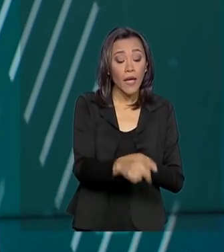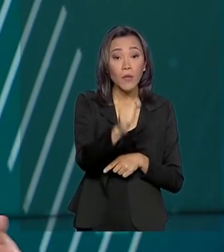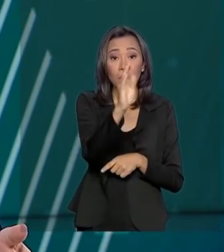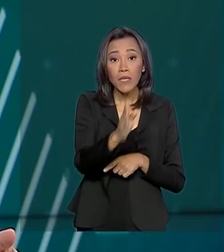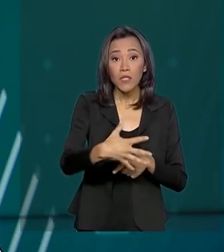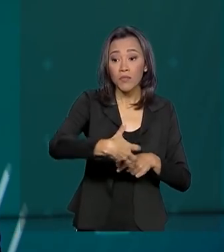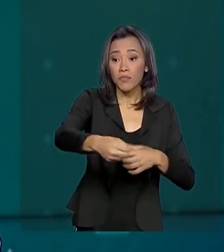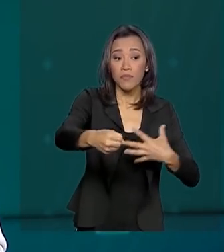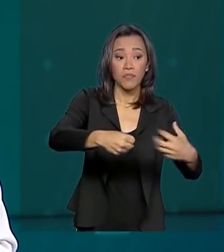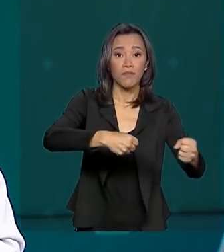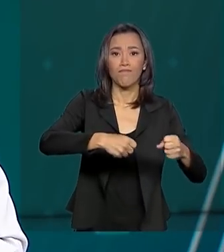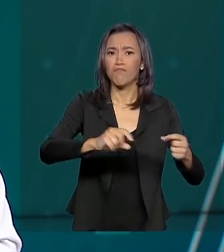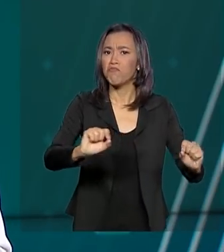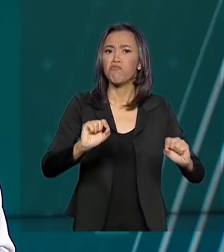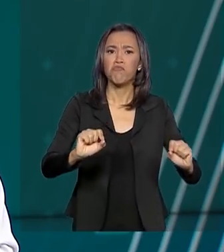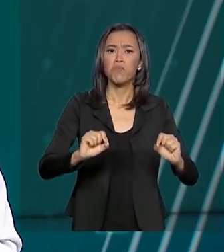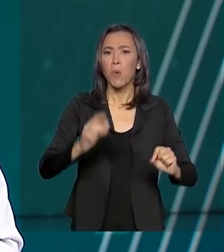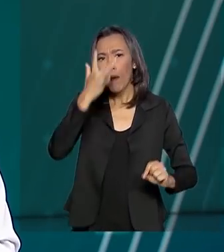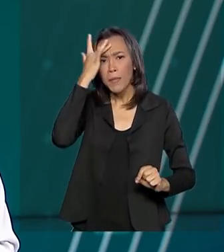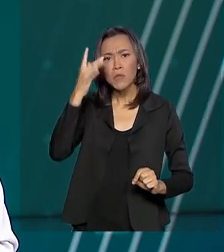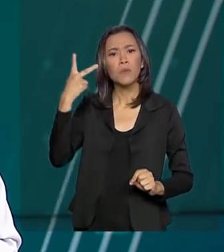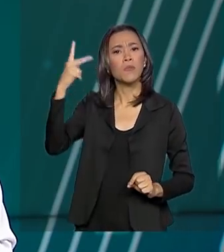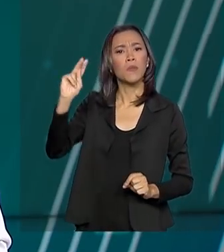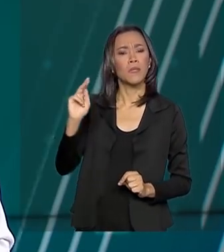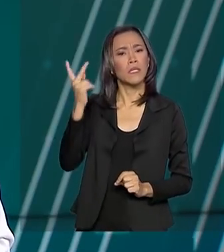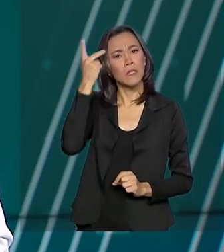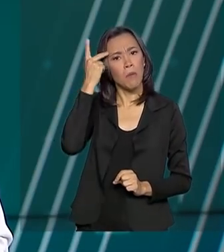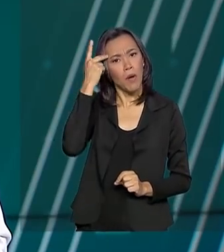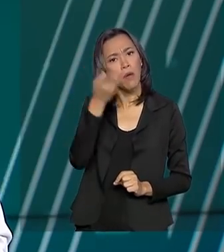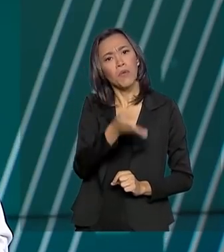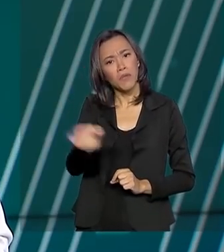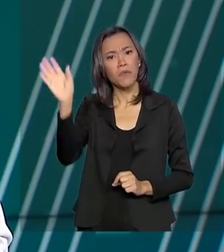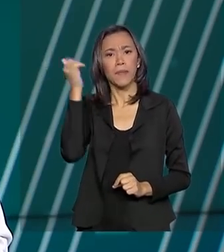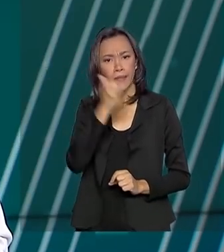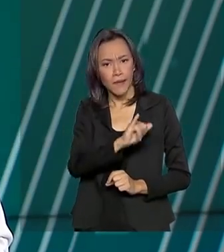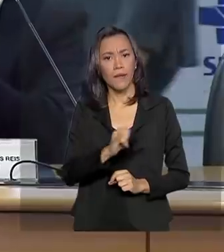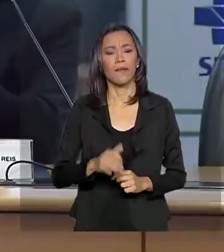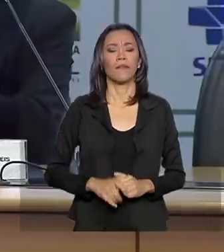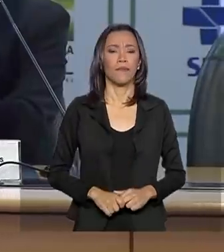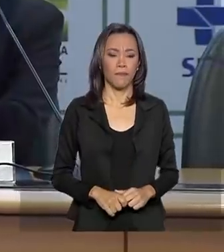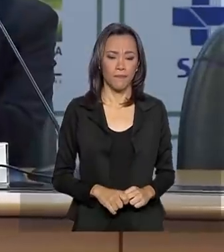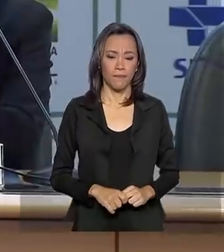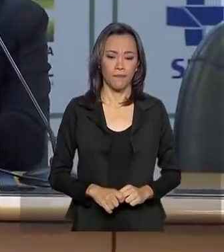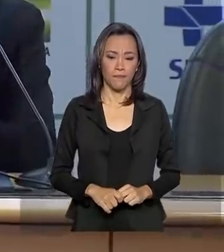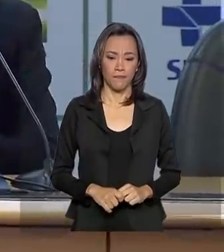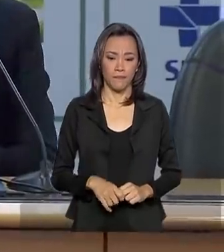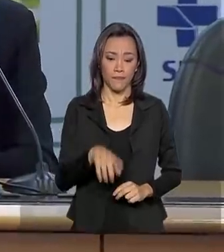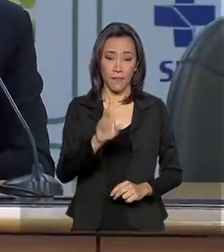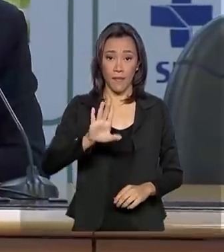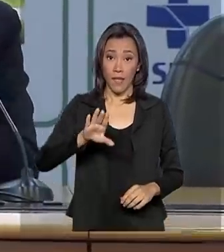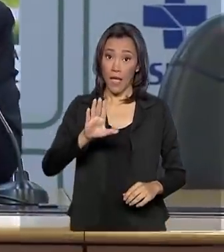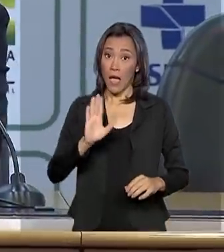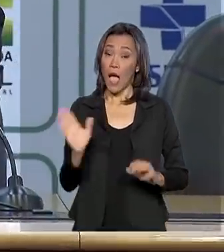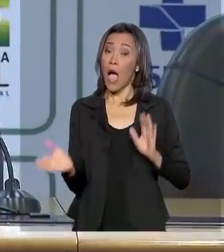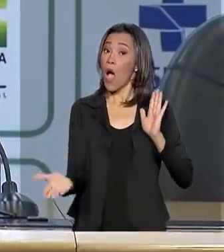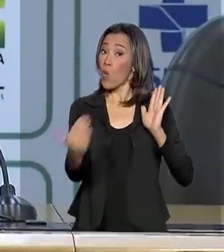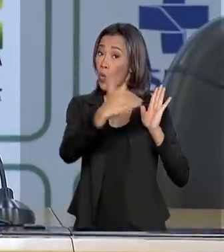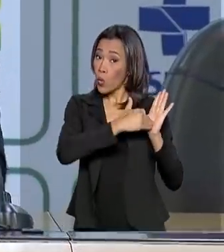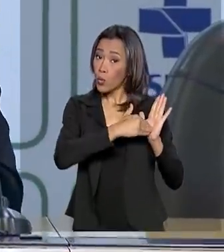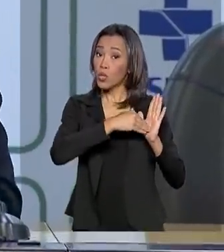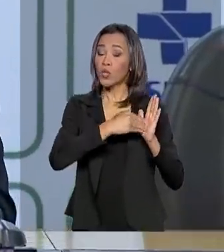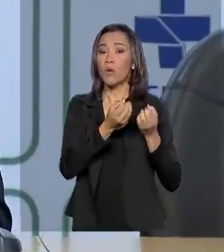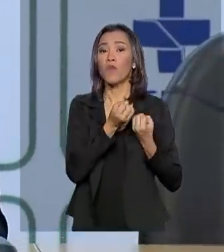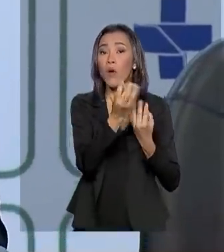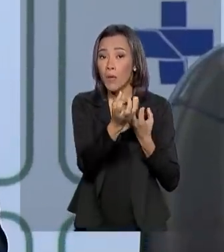Brasil relacionados a um paciente de São Paulo que esteve na Itália. Até a última atualização do